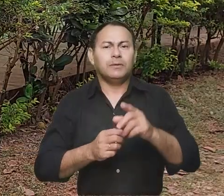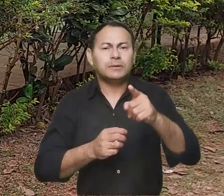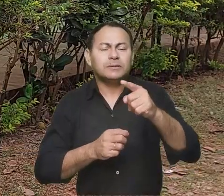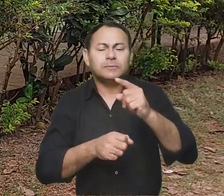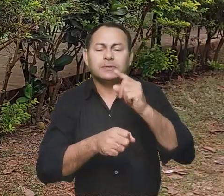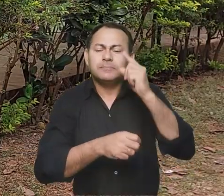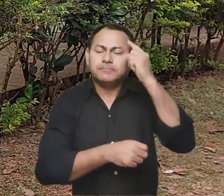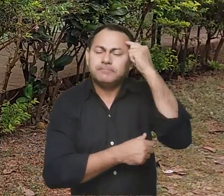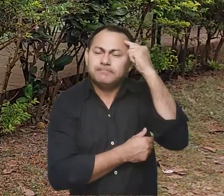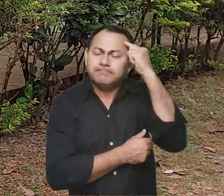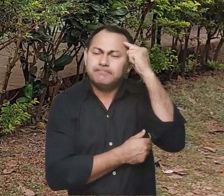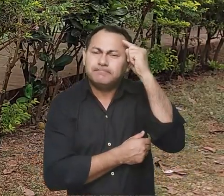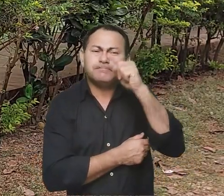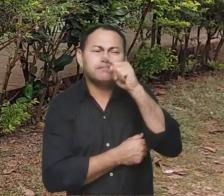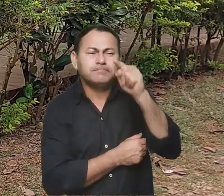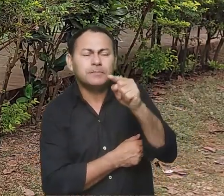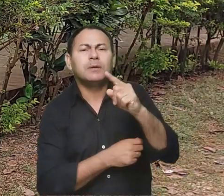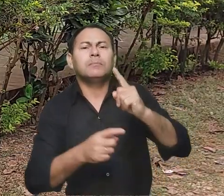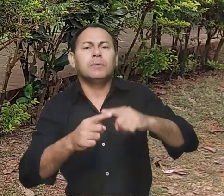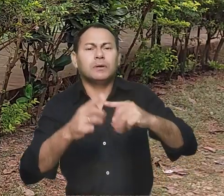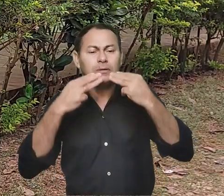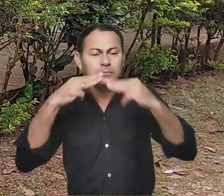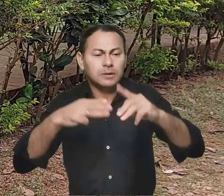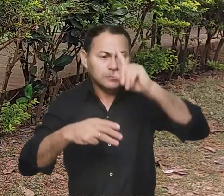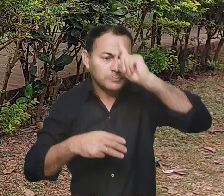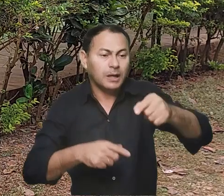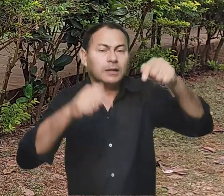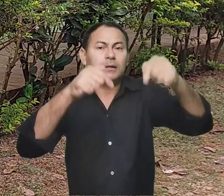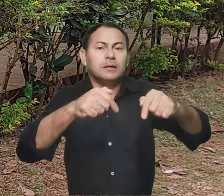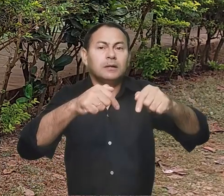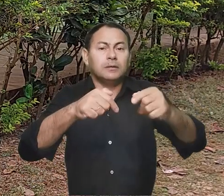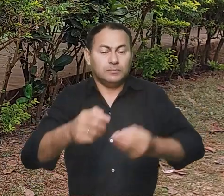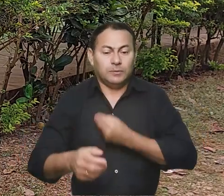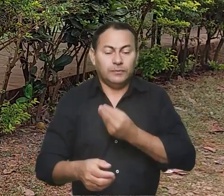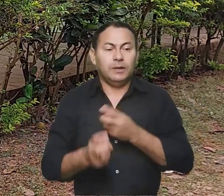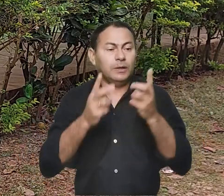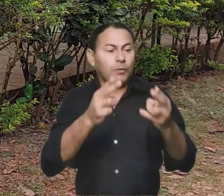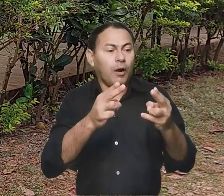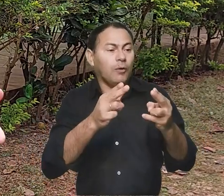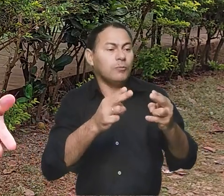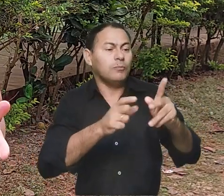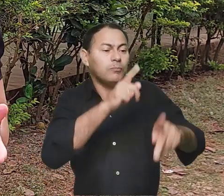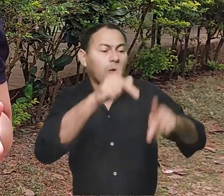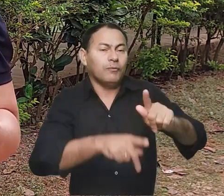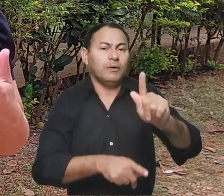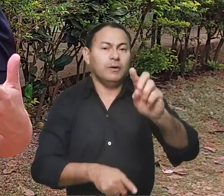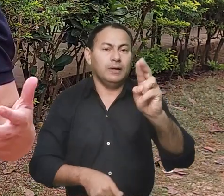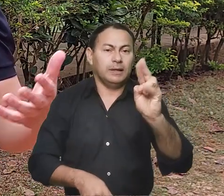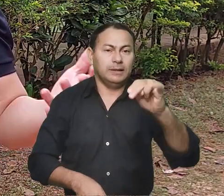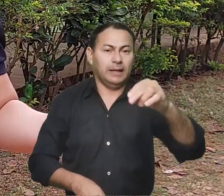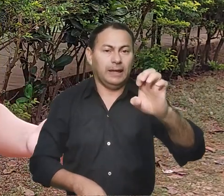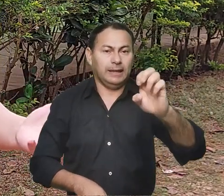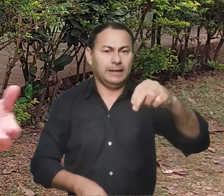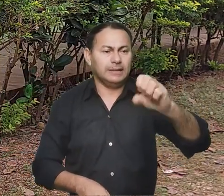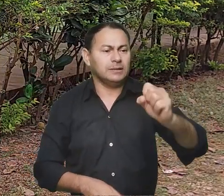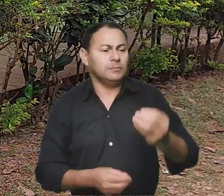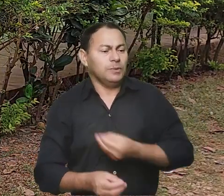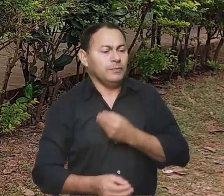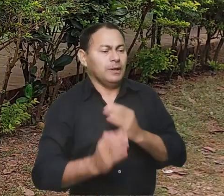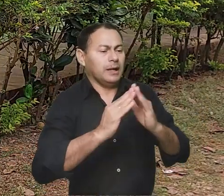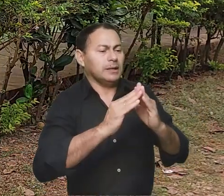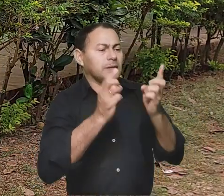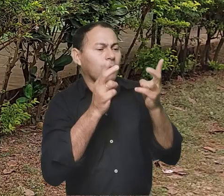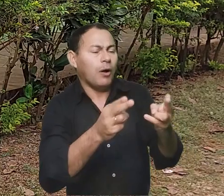Você deve estar se perguntando, mas por que os missionários enviados para cá não vivem como os guineenses, não moram em casas